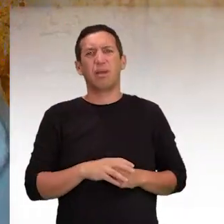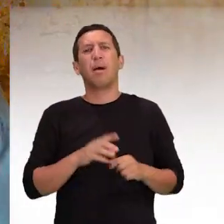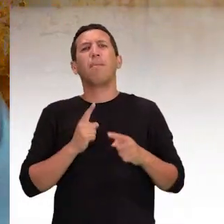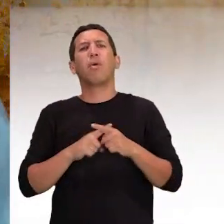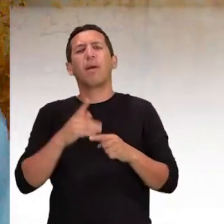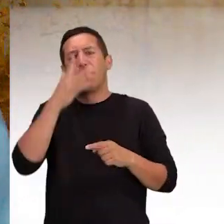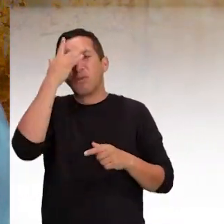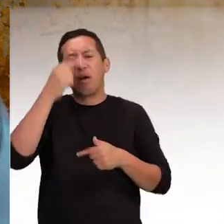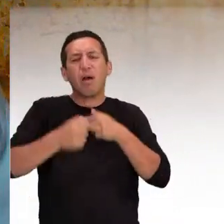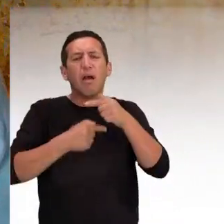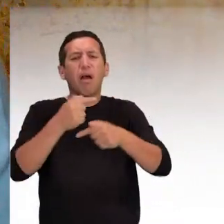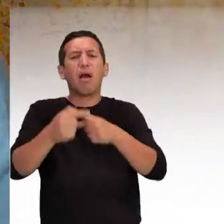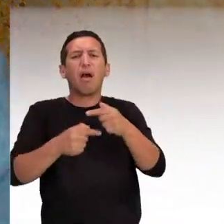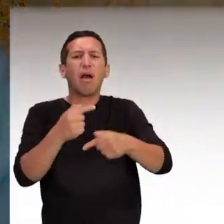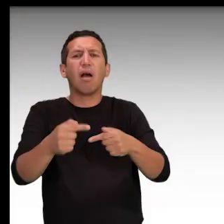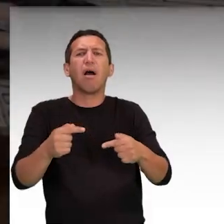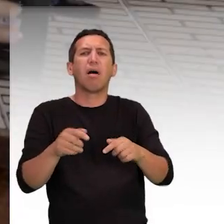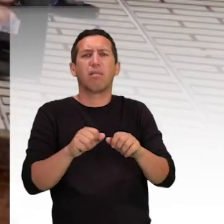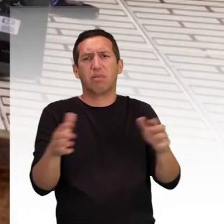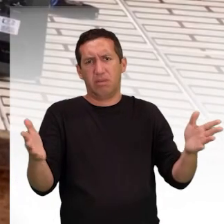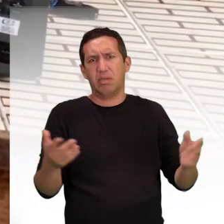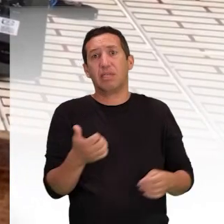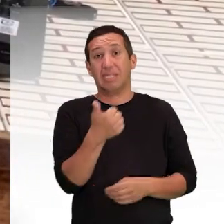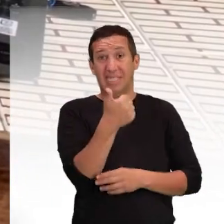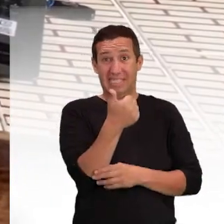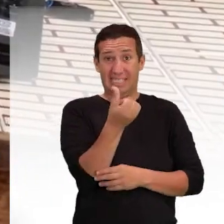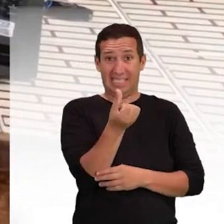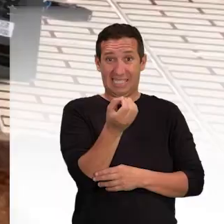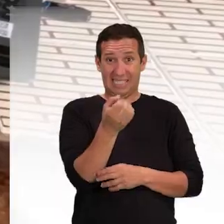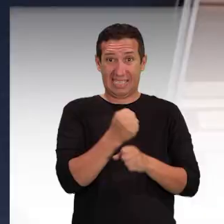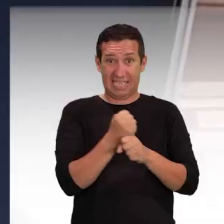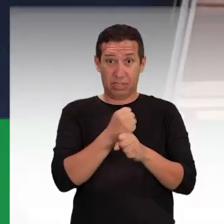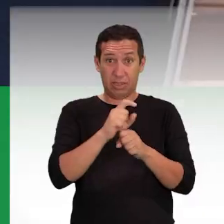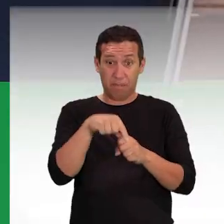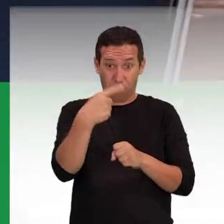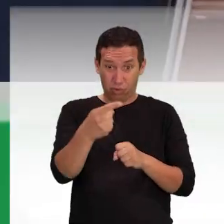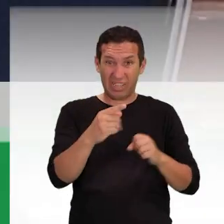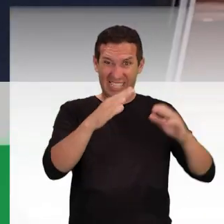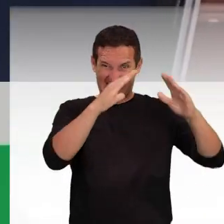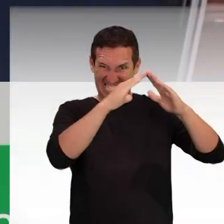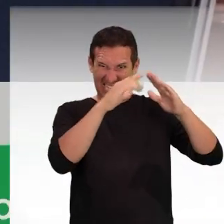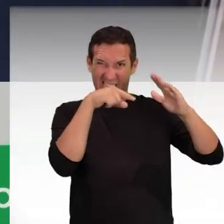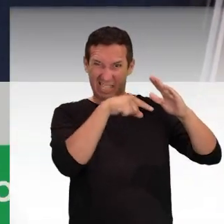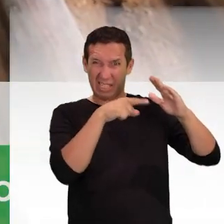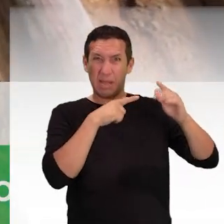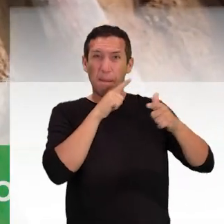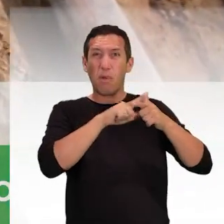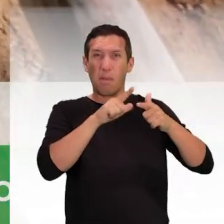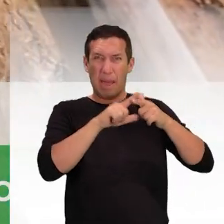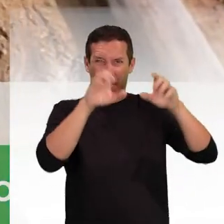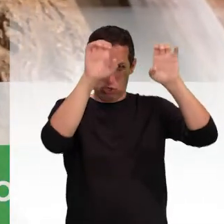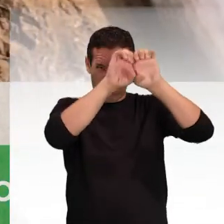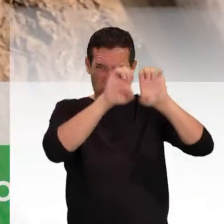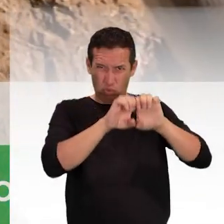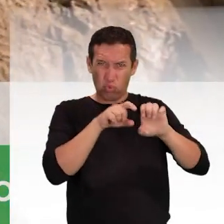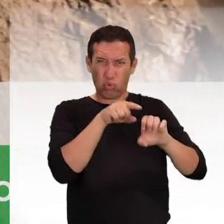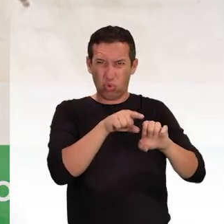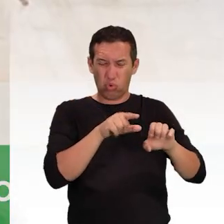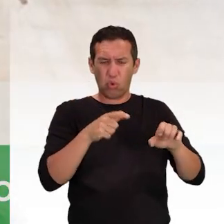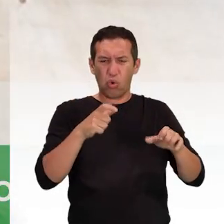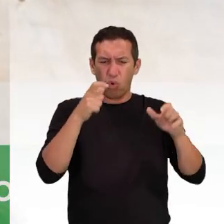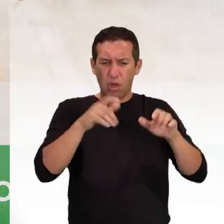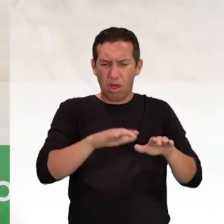por um número de herdeiros cada vez maior. Mais de 160 anos depois de sua construção, o casarão tem problemas estruturais.